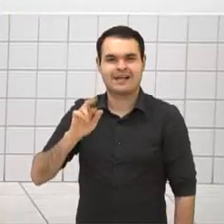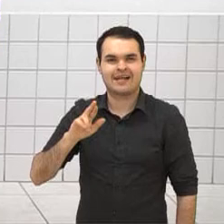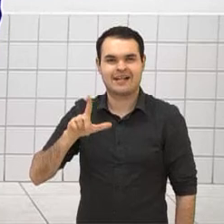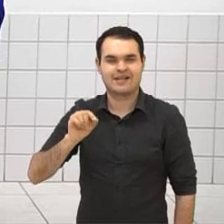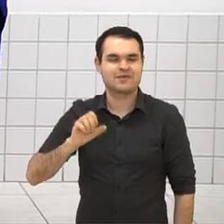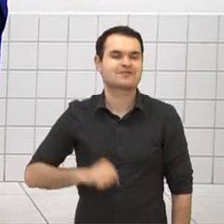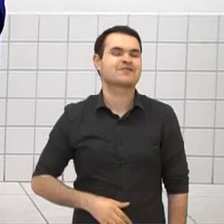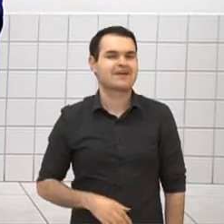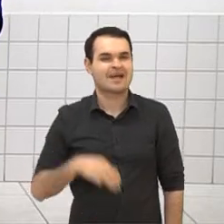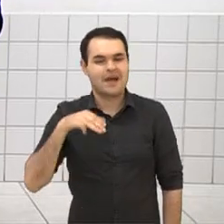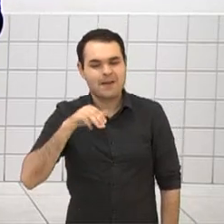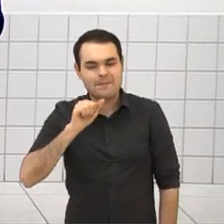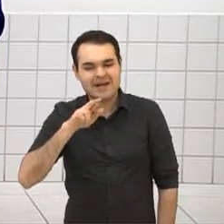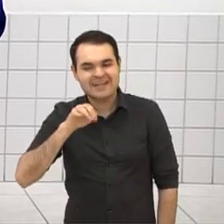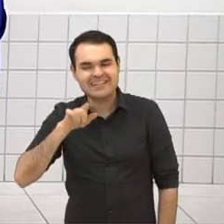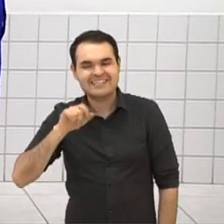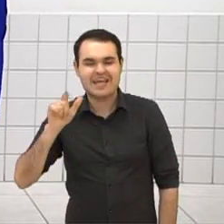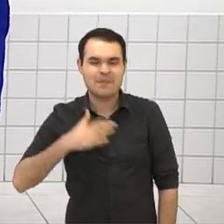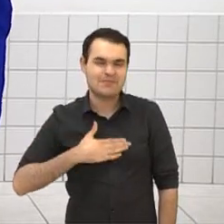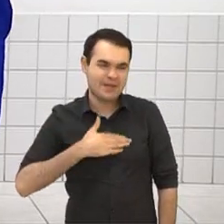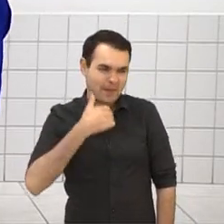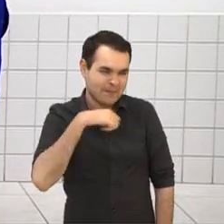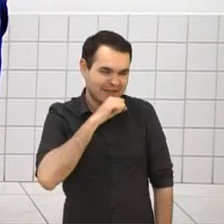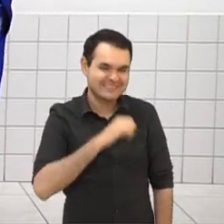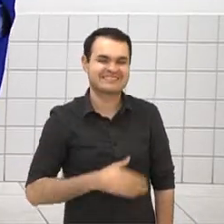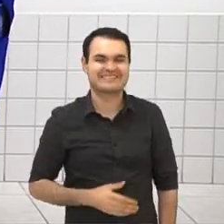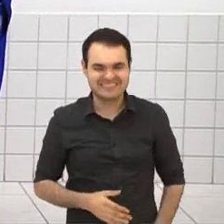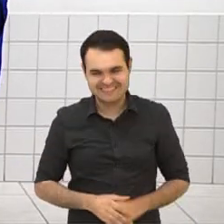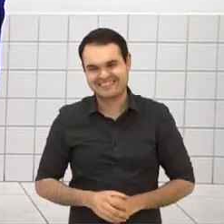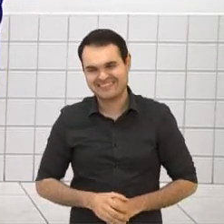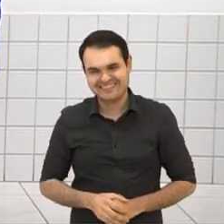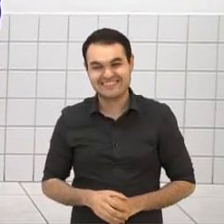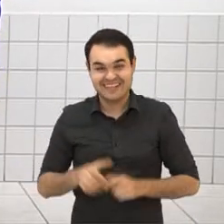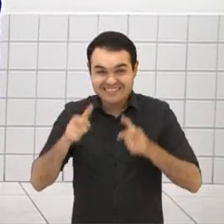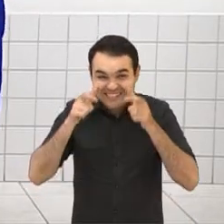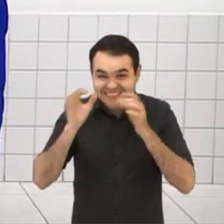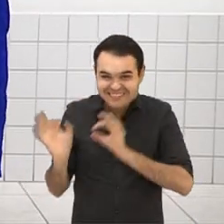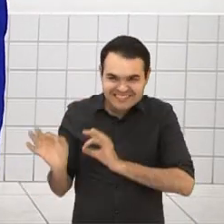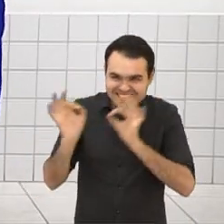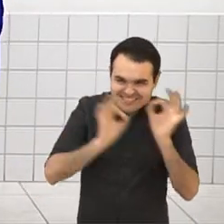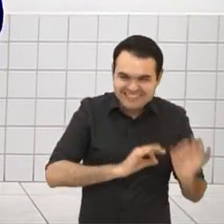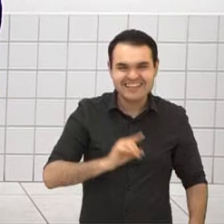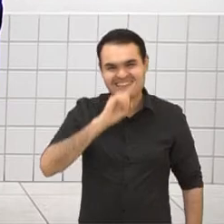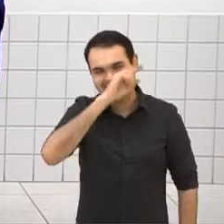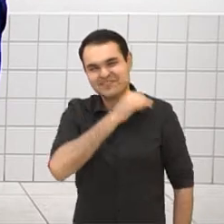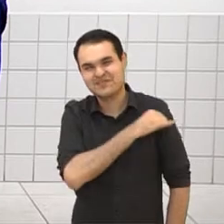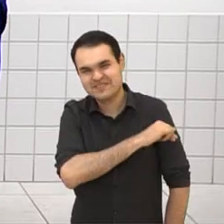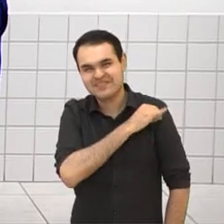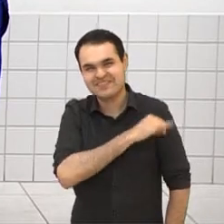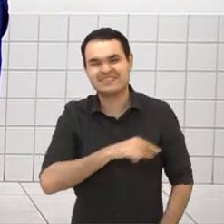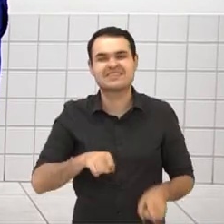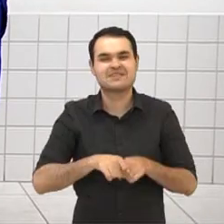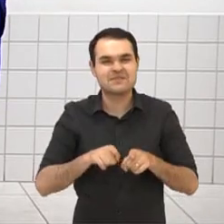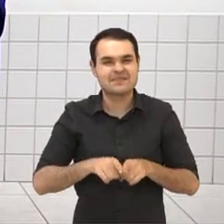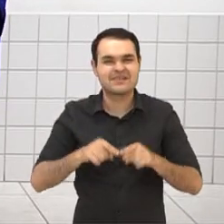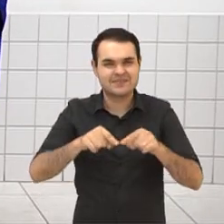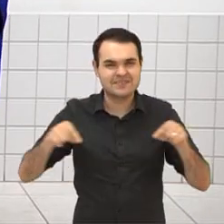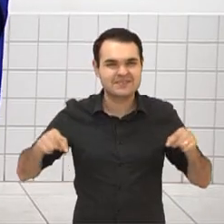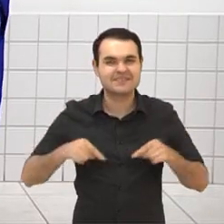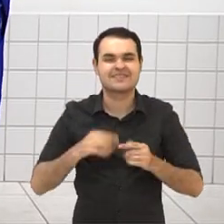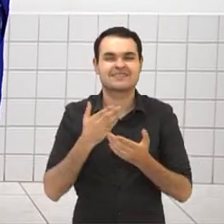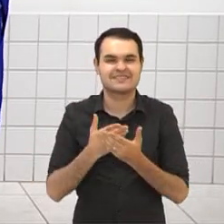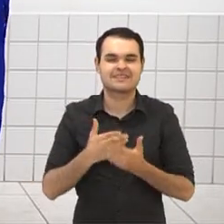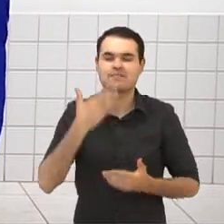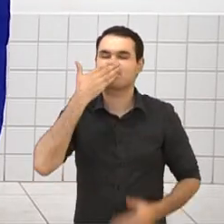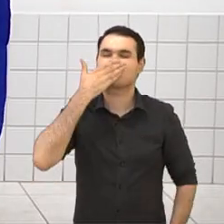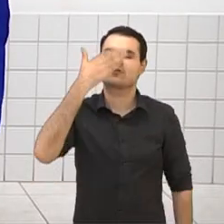Gente, a Dona Marlene é a minha mãe, é a minha mãe, tá? Que tá assistindo a gente lá do Rio de Janeiro. O pessoal aqui da minha turma sabe que o Teacher é do